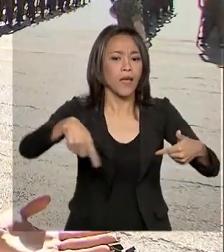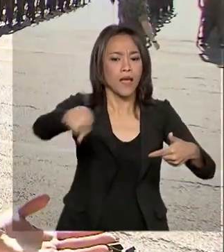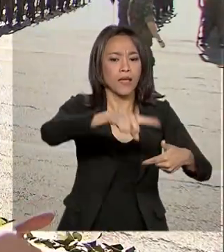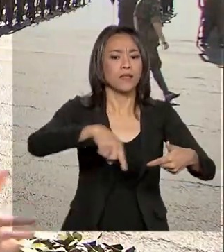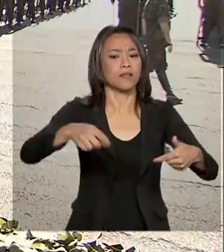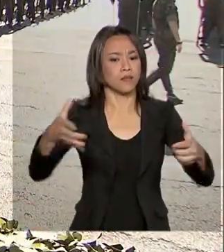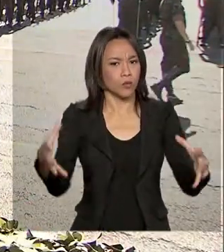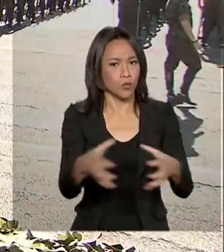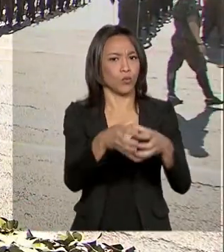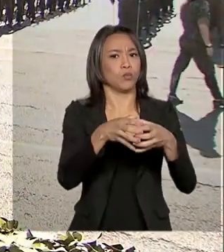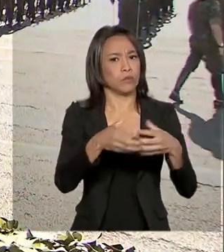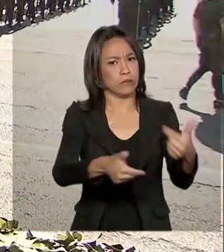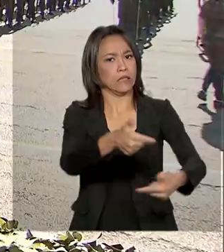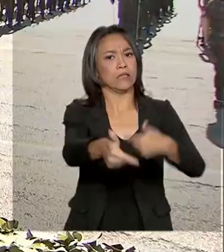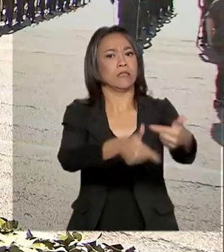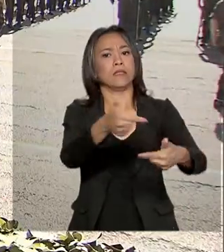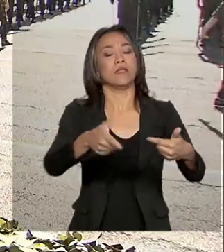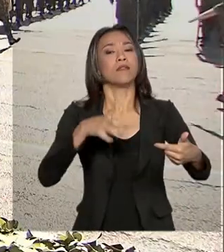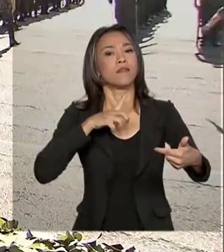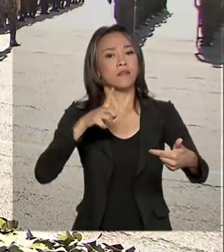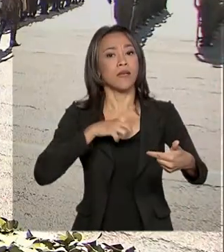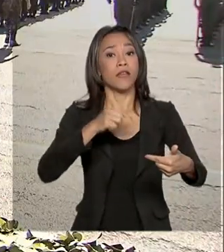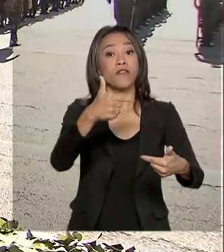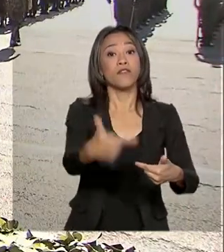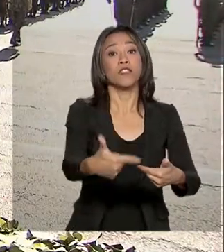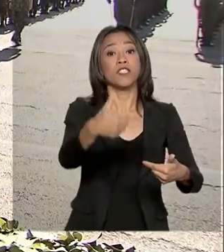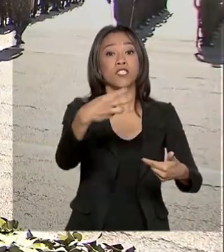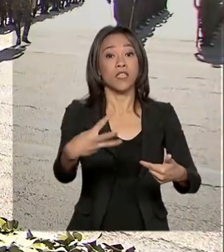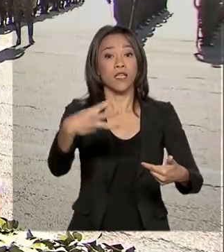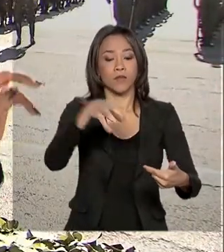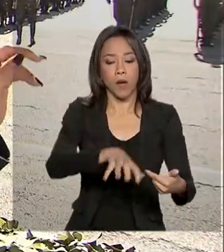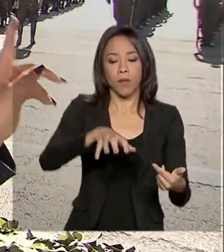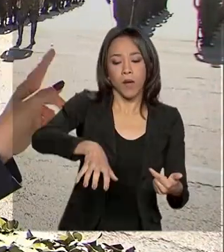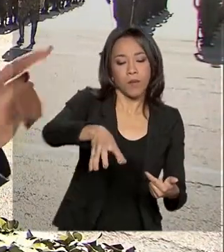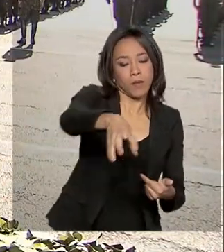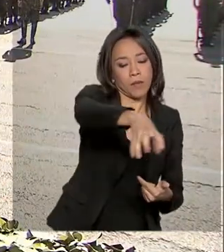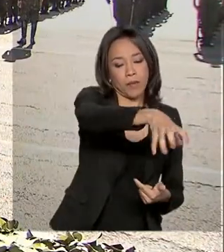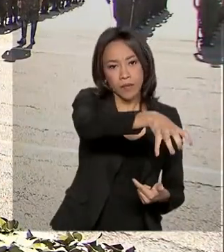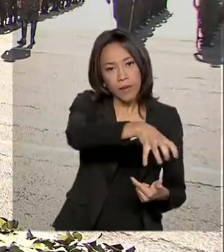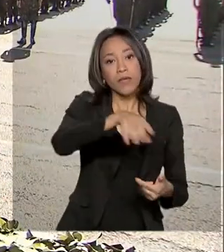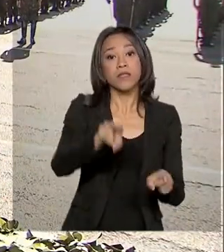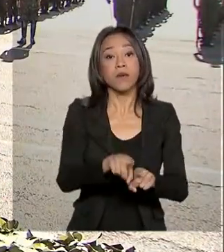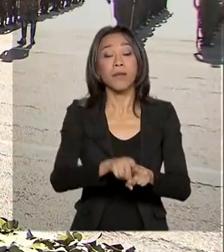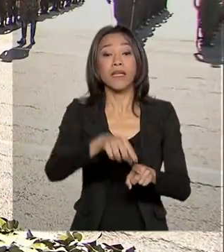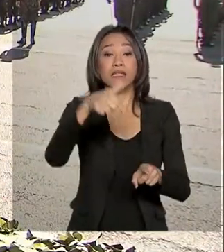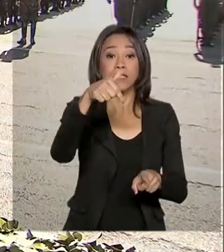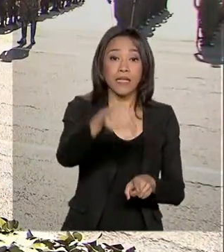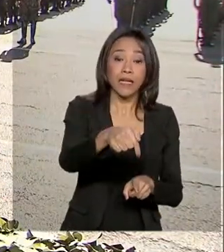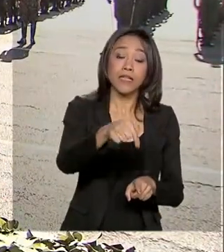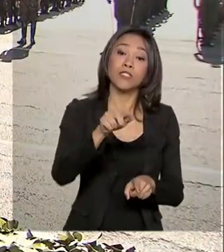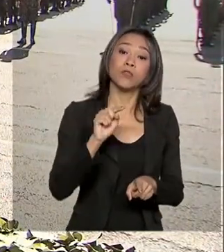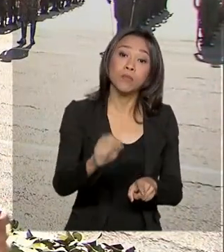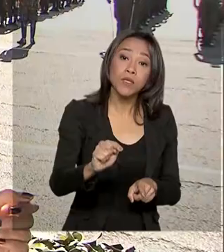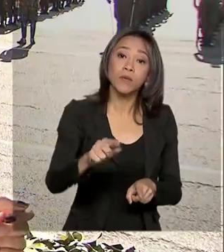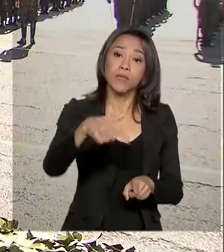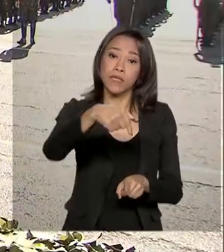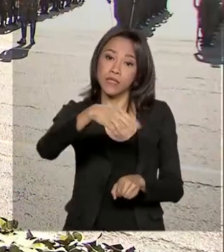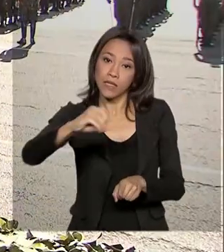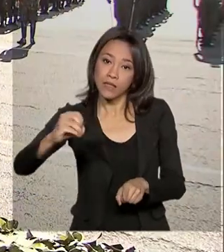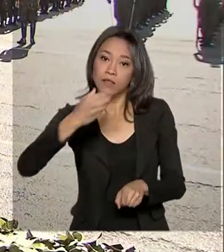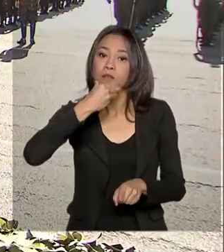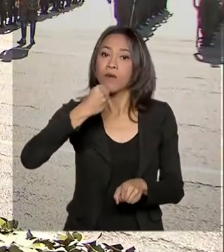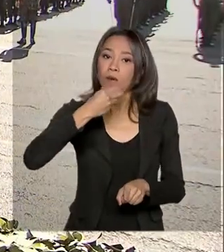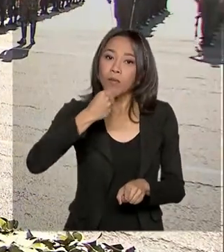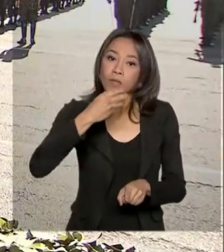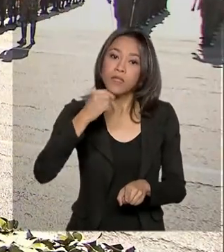Com a reativação, a divisão passa a contar com 23 unidades militares e cerca de 7.700 homens. No fim do dia,